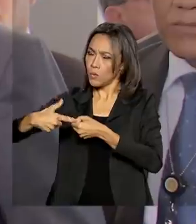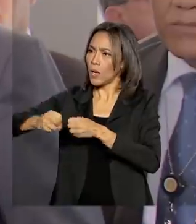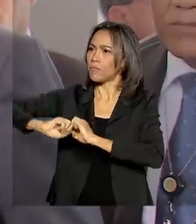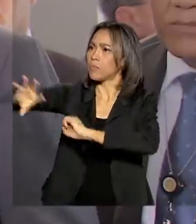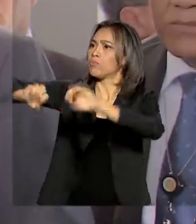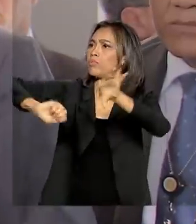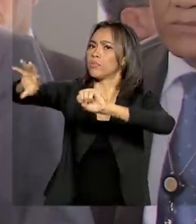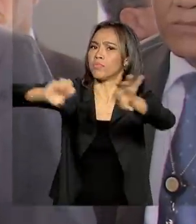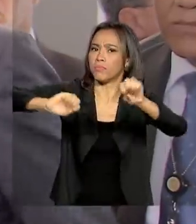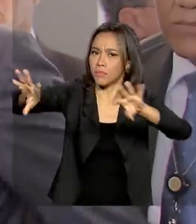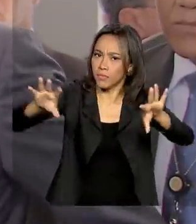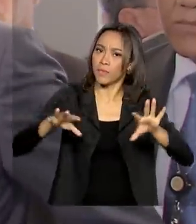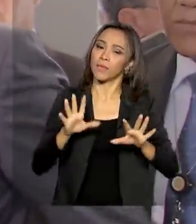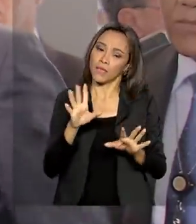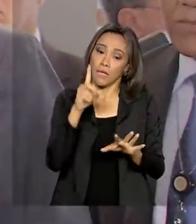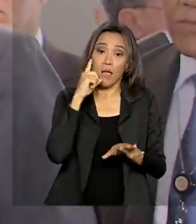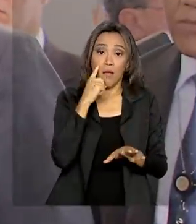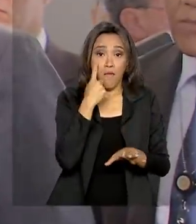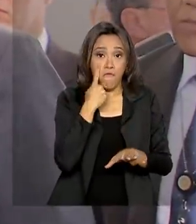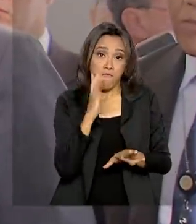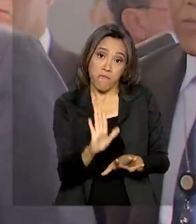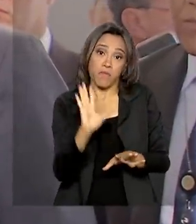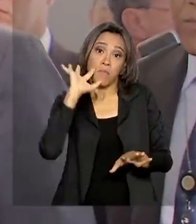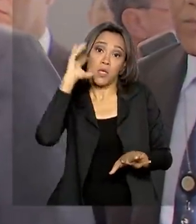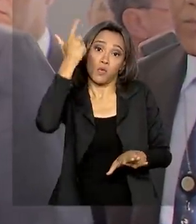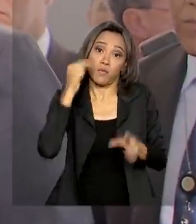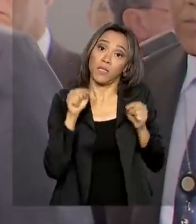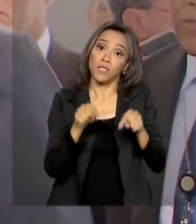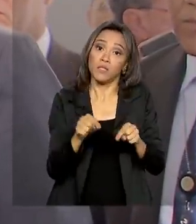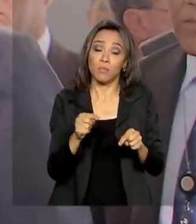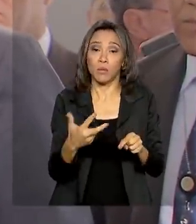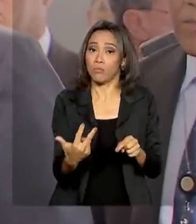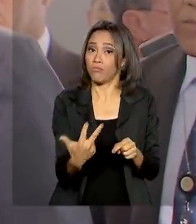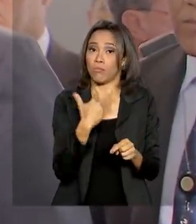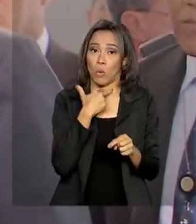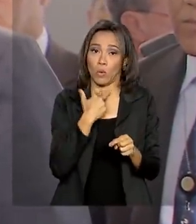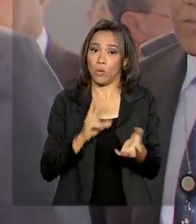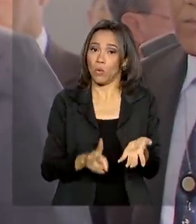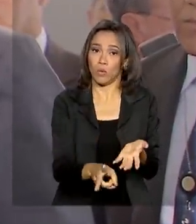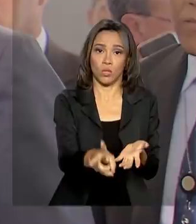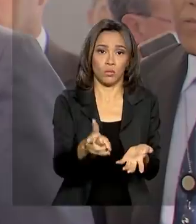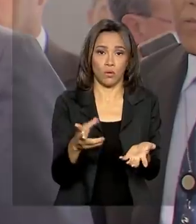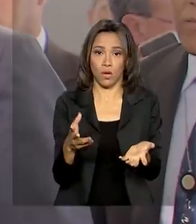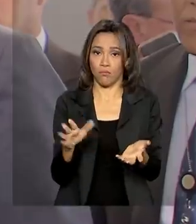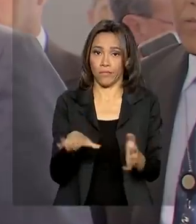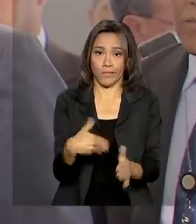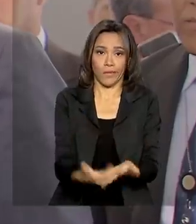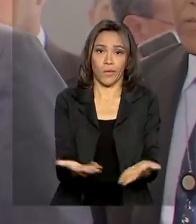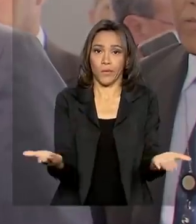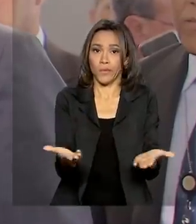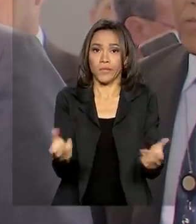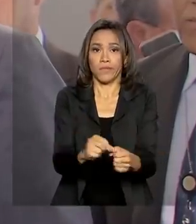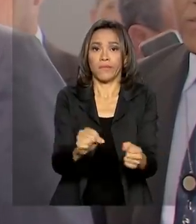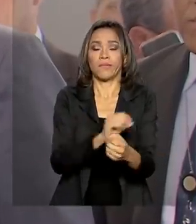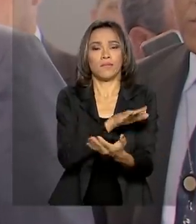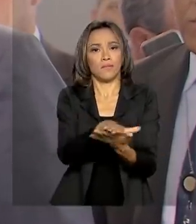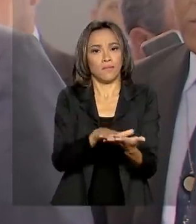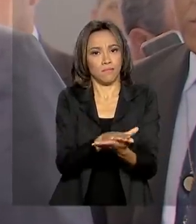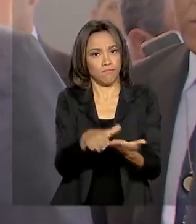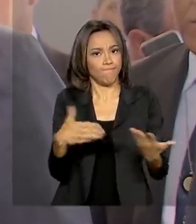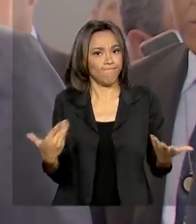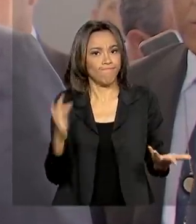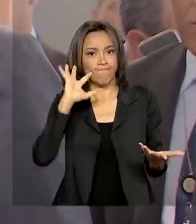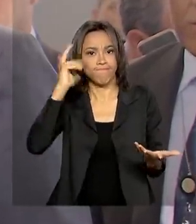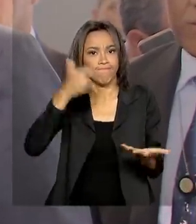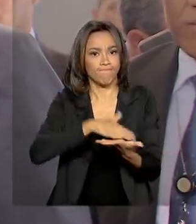Nós vamos buscar uma solução para tudo isso, porque a gente não pode continuar como está, sem tomar uma previdência, e no final da